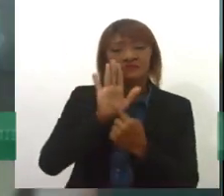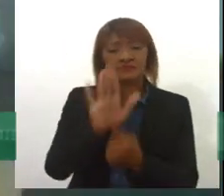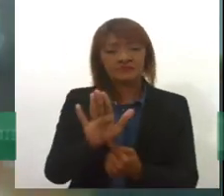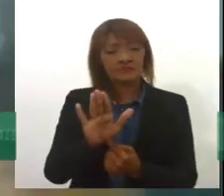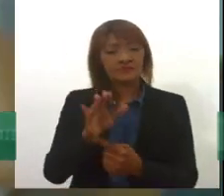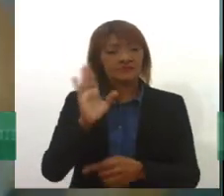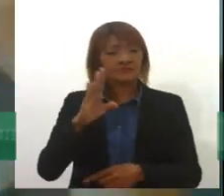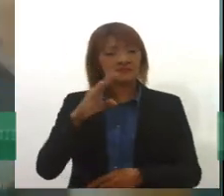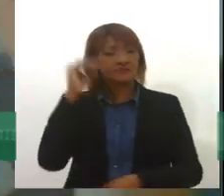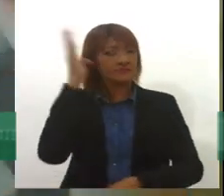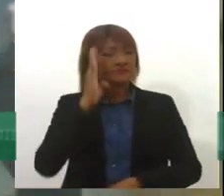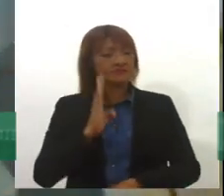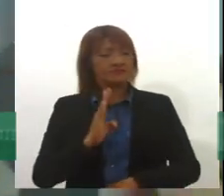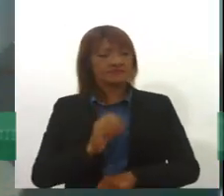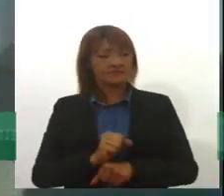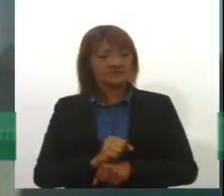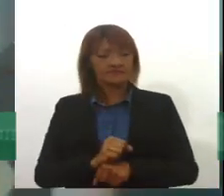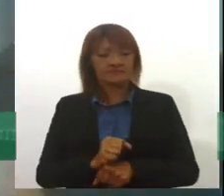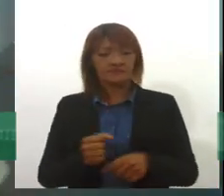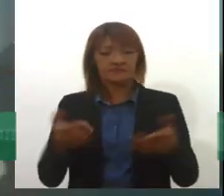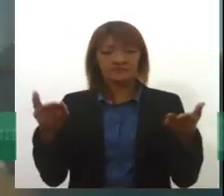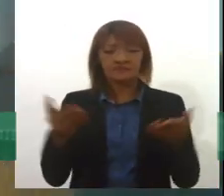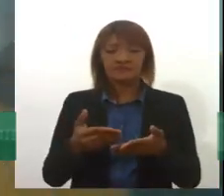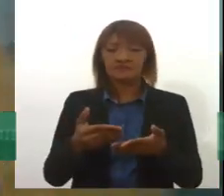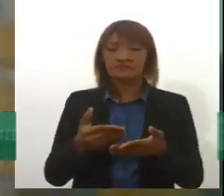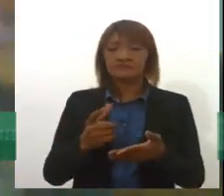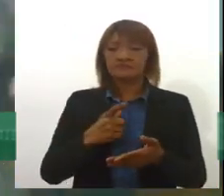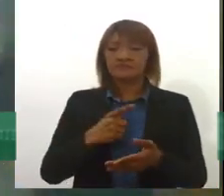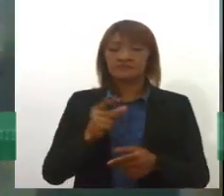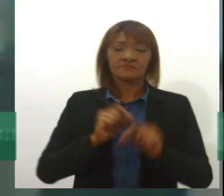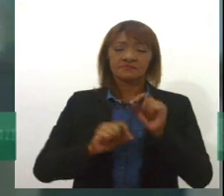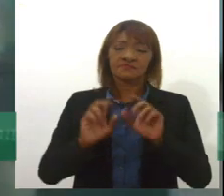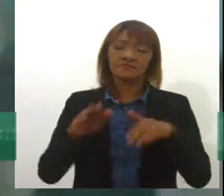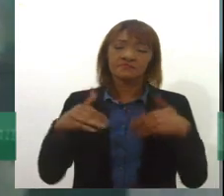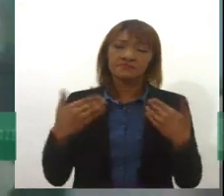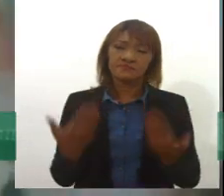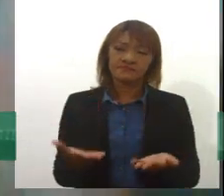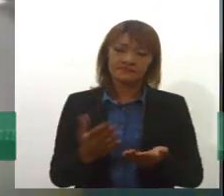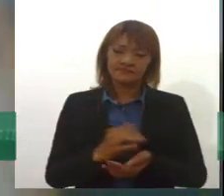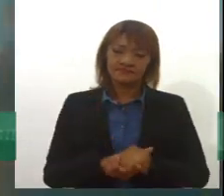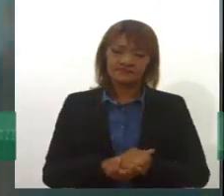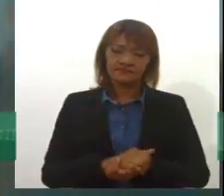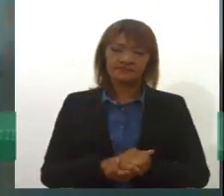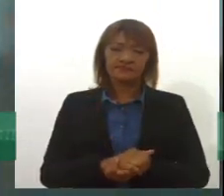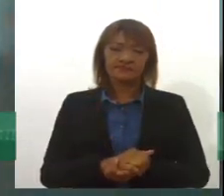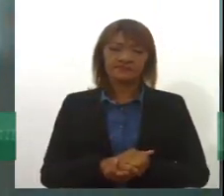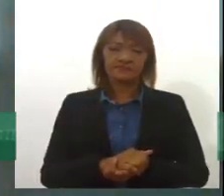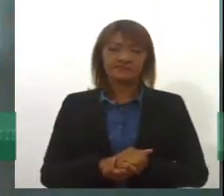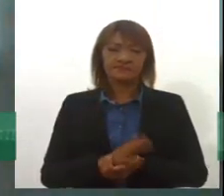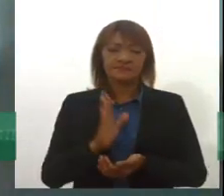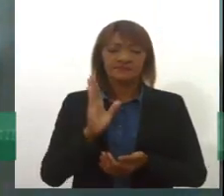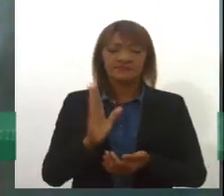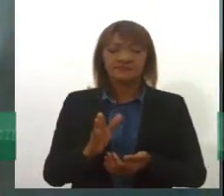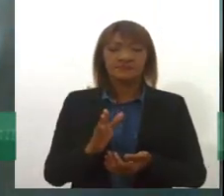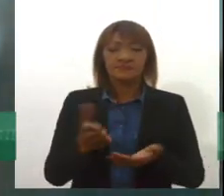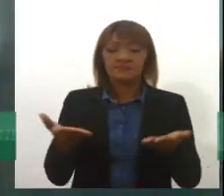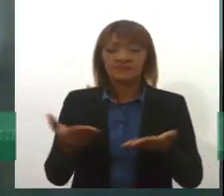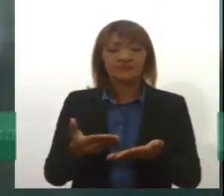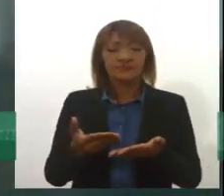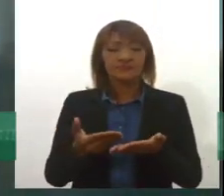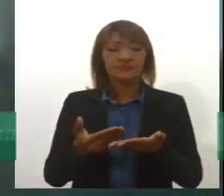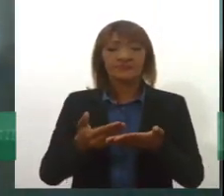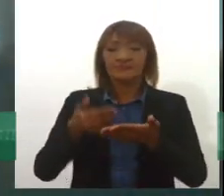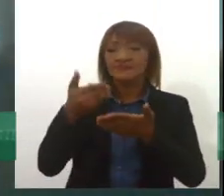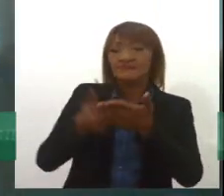uma lógica manicomial, que é para uma lógica excludente. Então, a gente vem aí num processo de subfinanciamento das